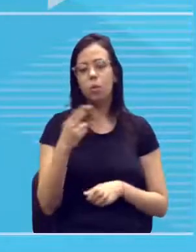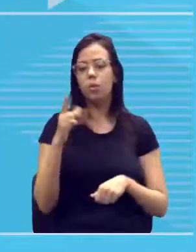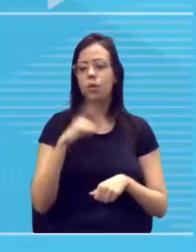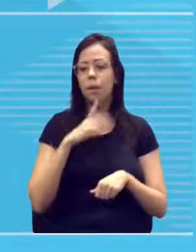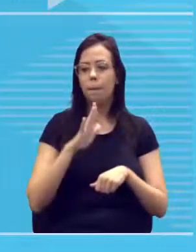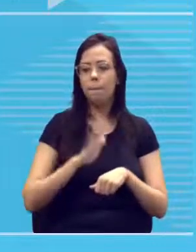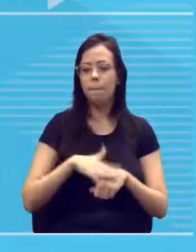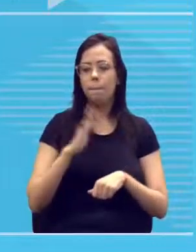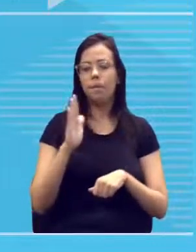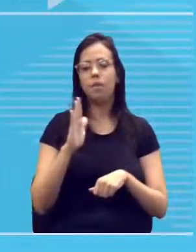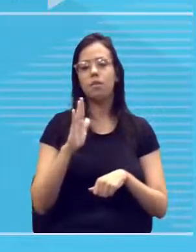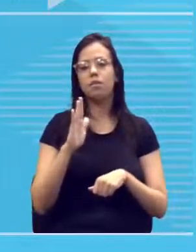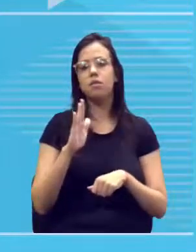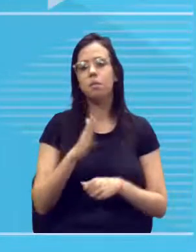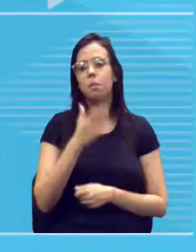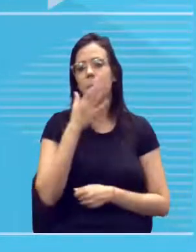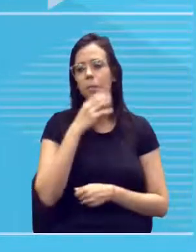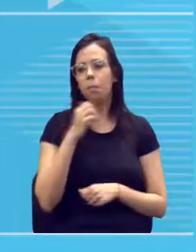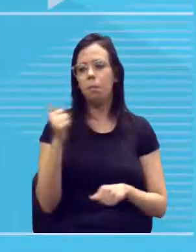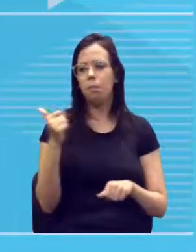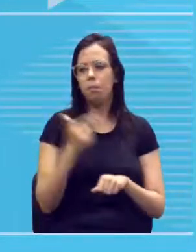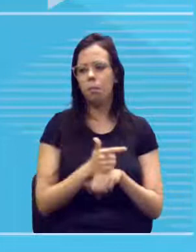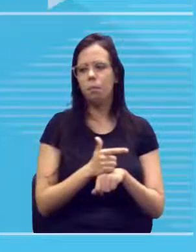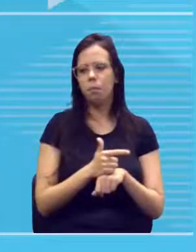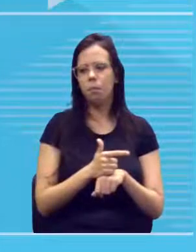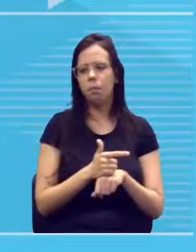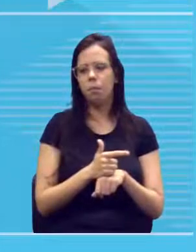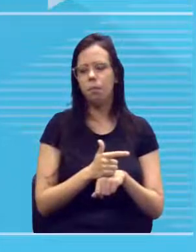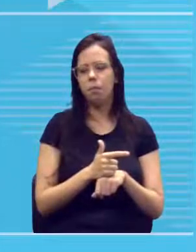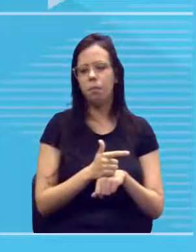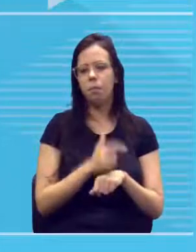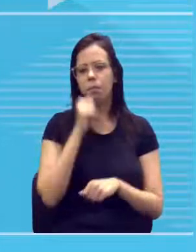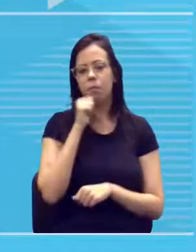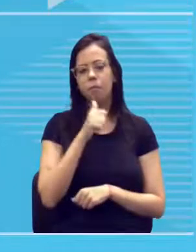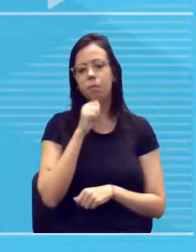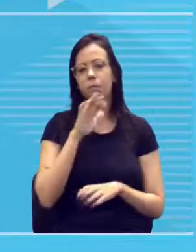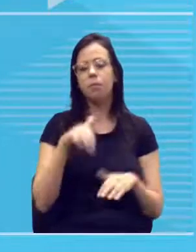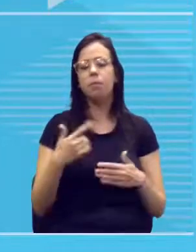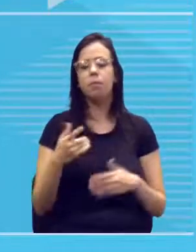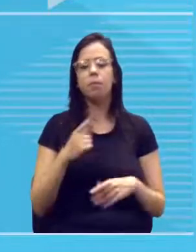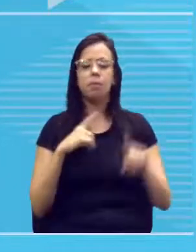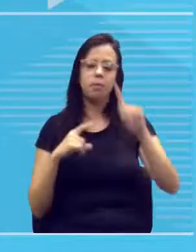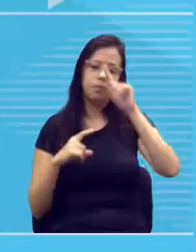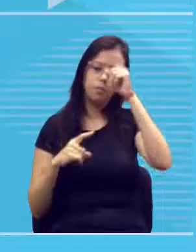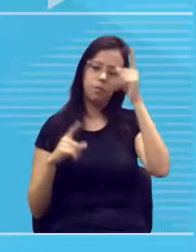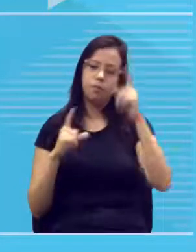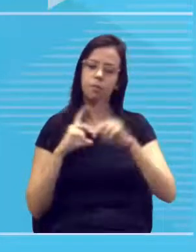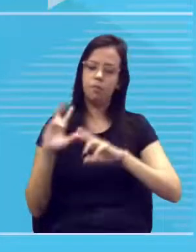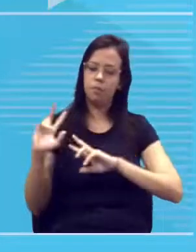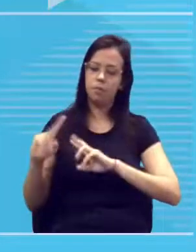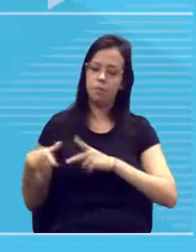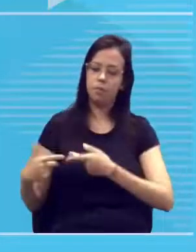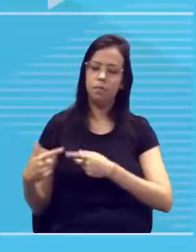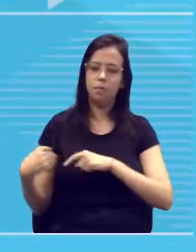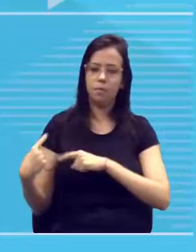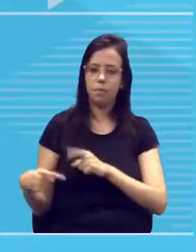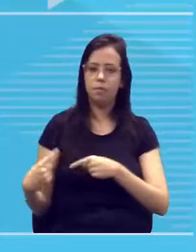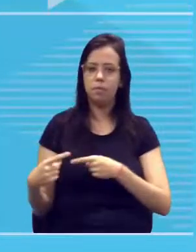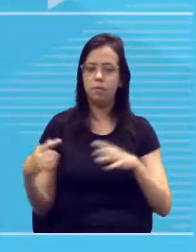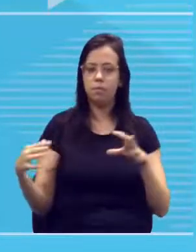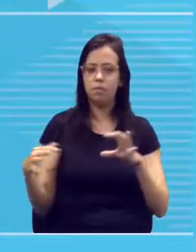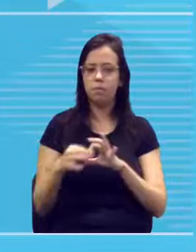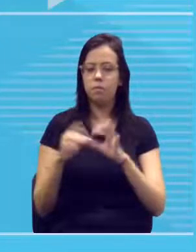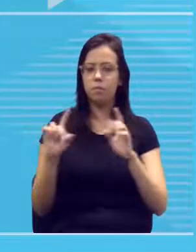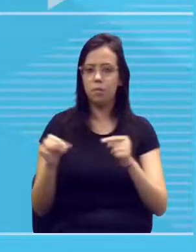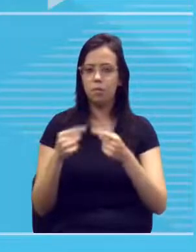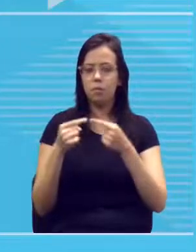masculino do que no sexo feminino. Tá? Então, aí eu vou ter uma ideia que ela tem uma herança ligada ao sexo. A probabilidade de calculá-la,